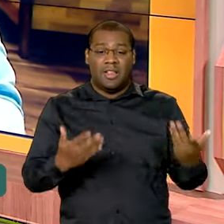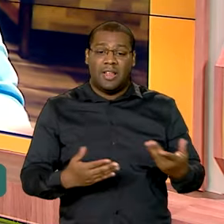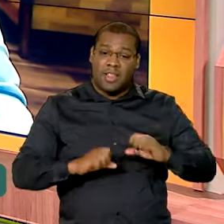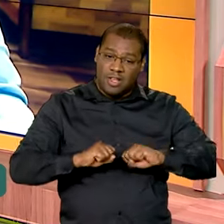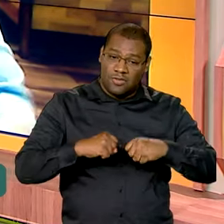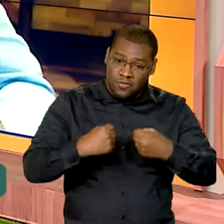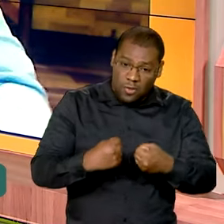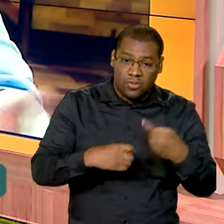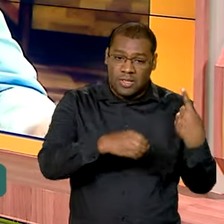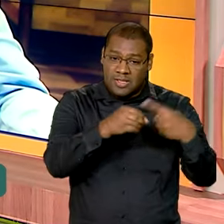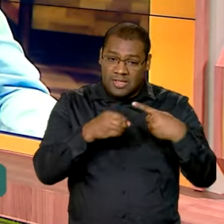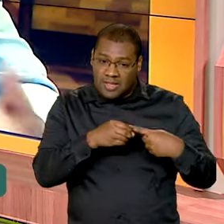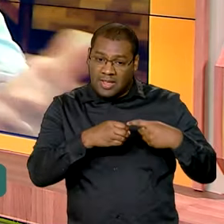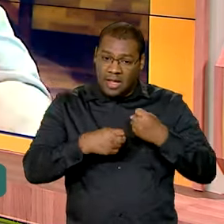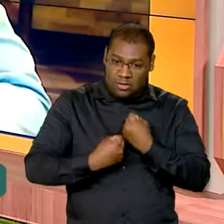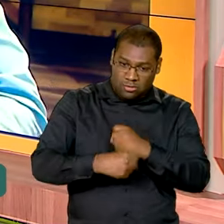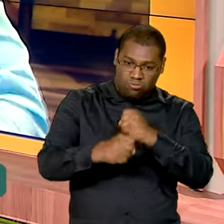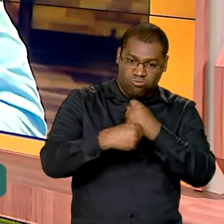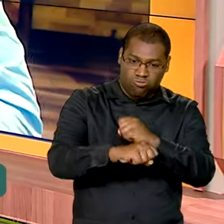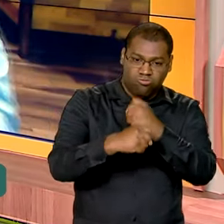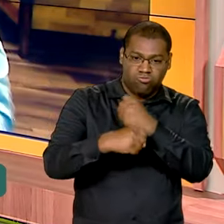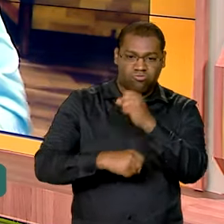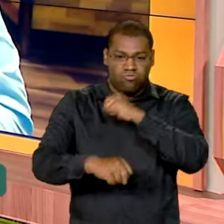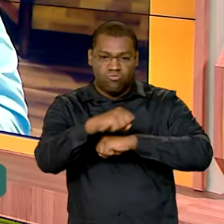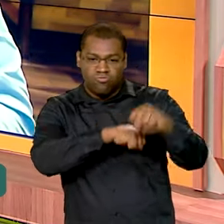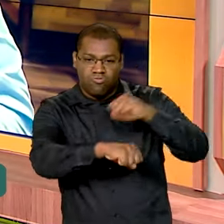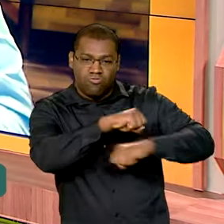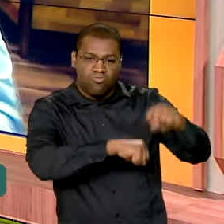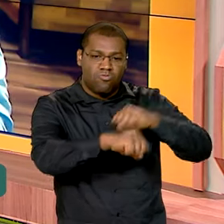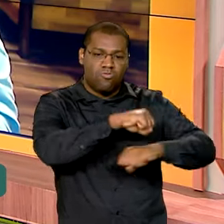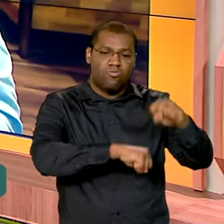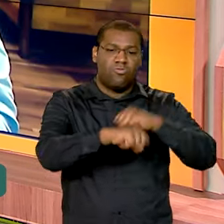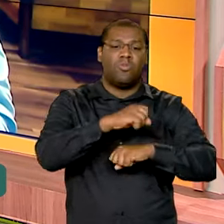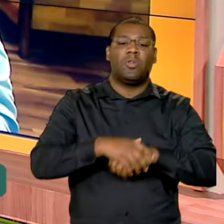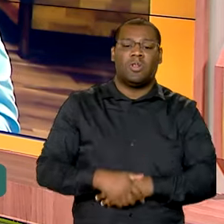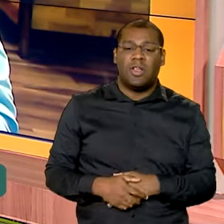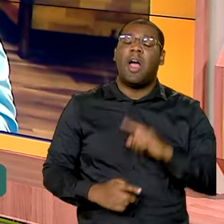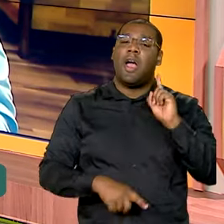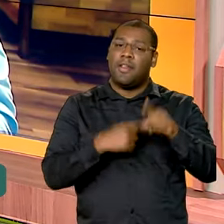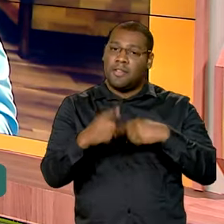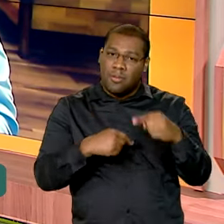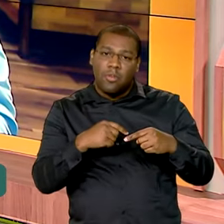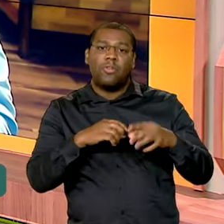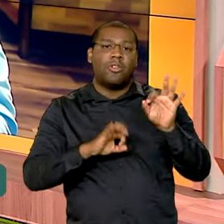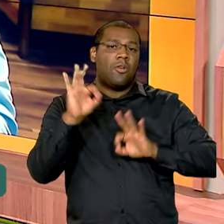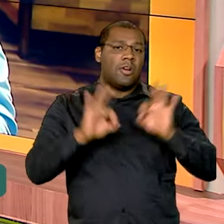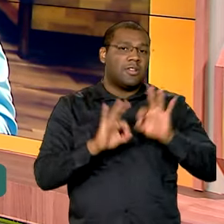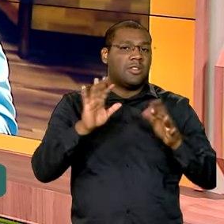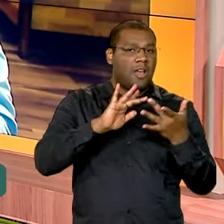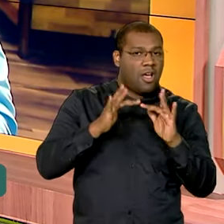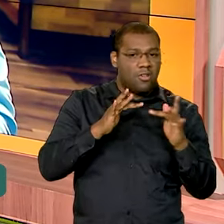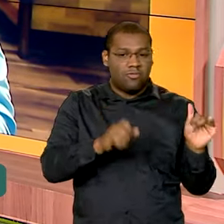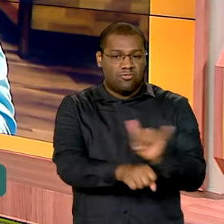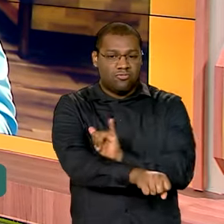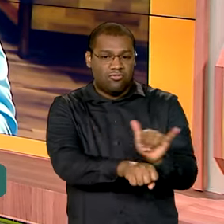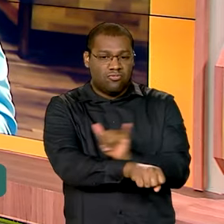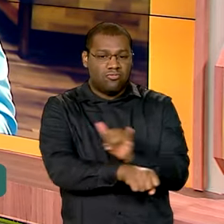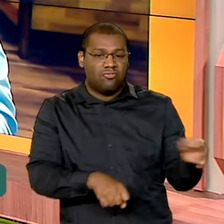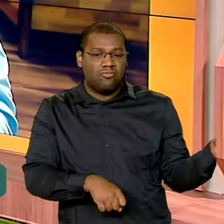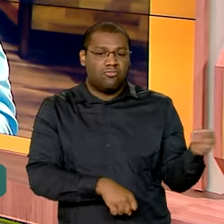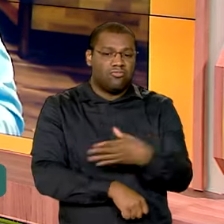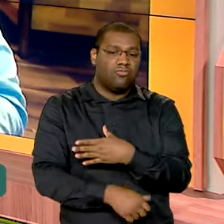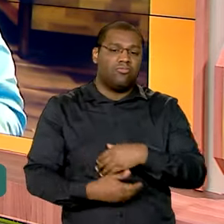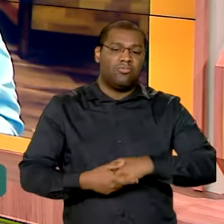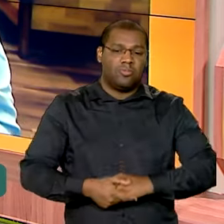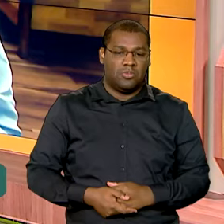qual a situação real e concreta ali para você poder adotar novas medidas. Agora, ministro, o senhor falou da antecipação do